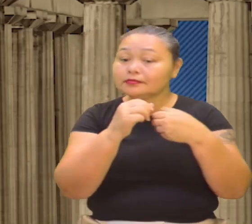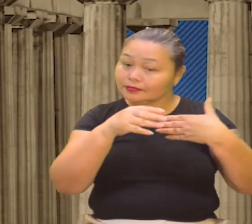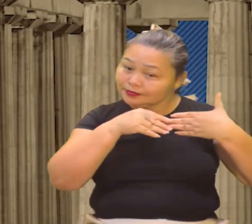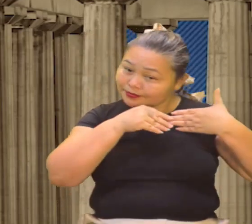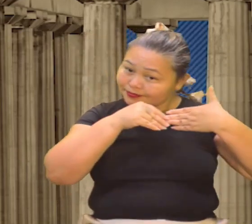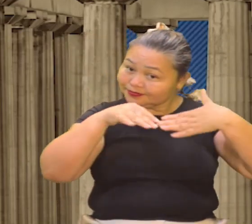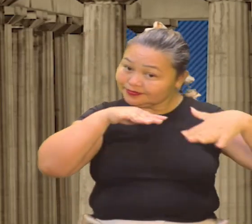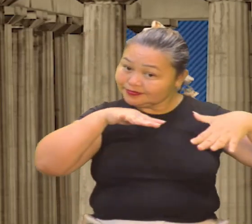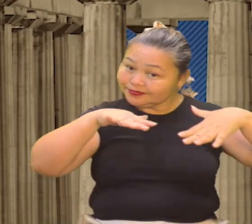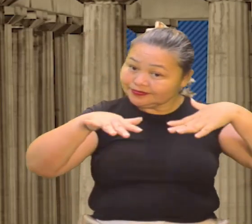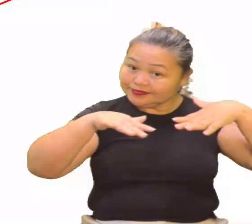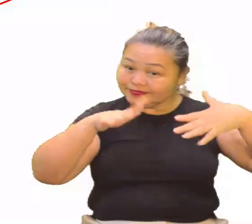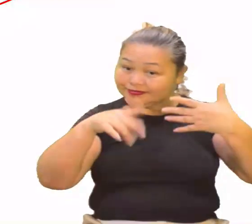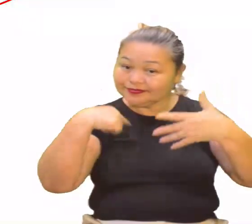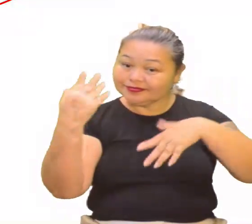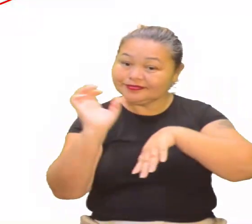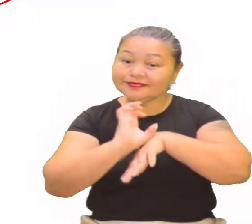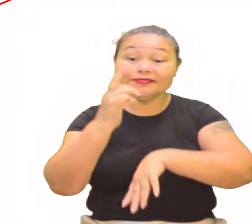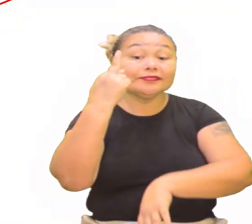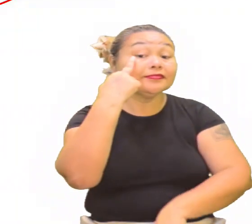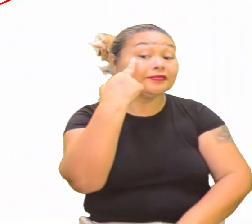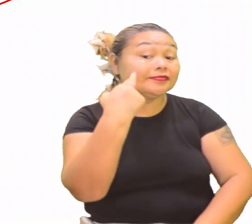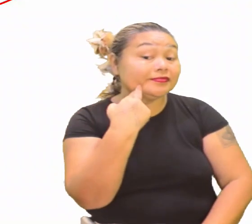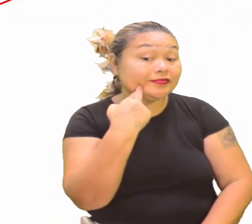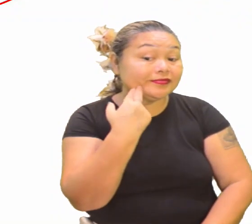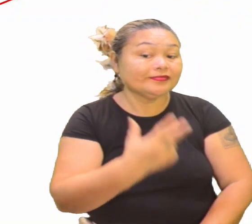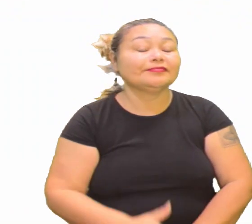Rondônia, ok? Vamos lá, voltando, olha aí.